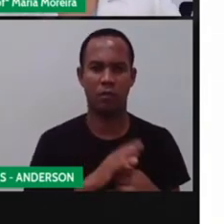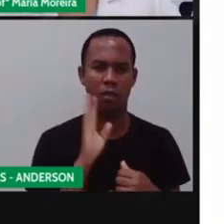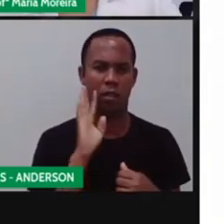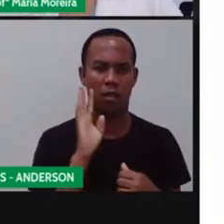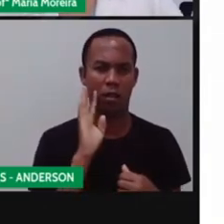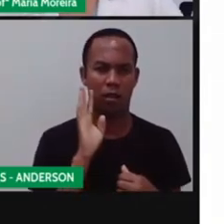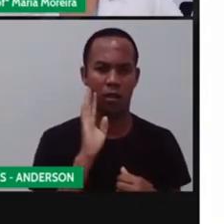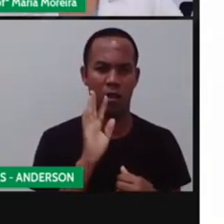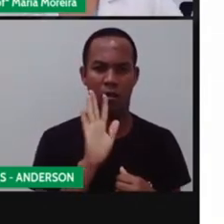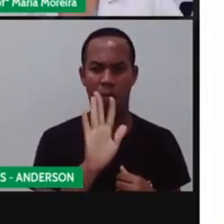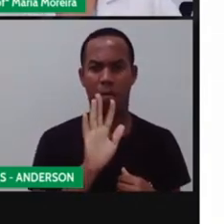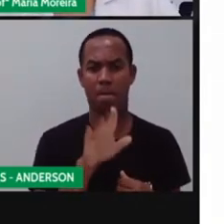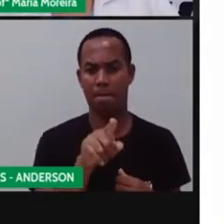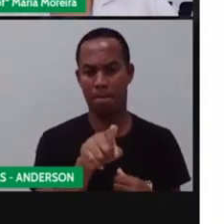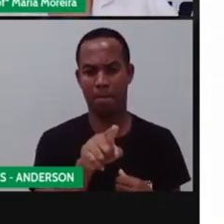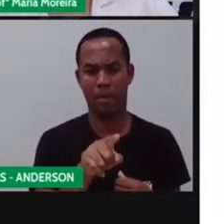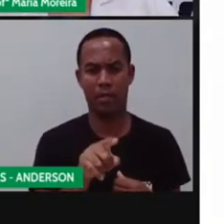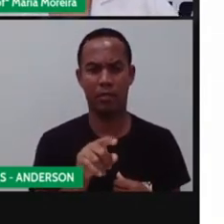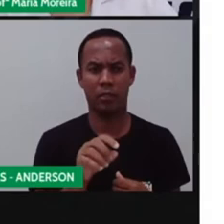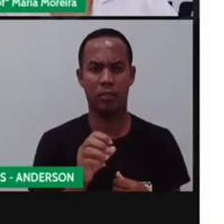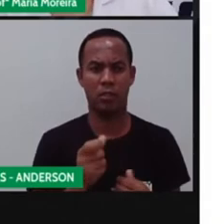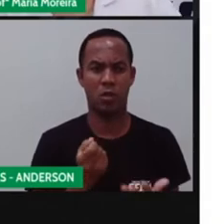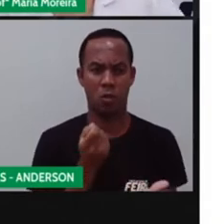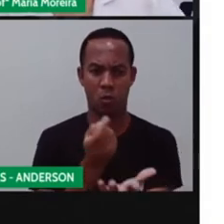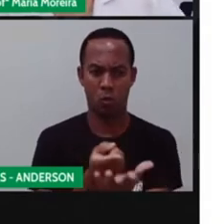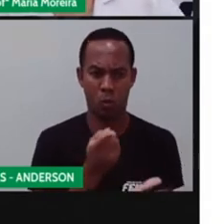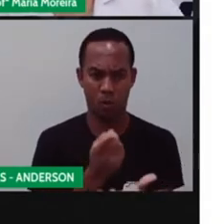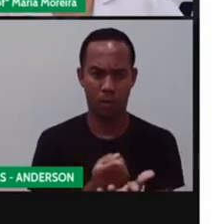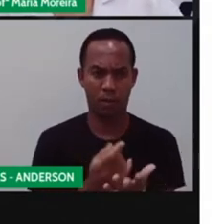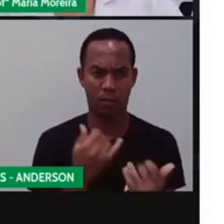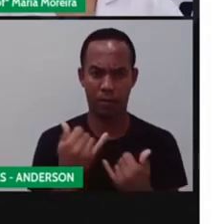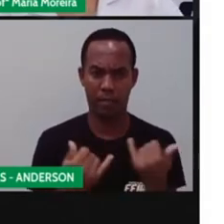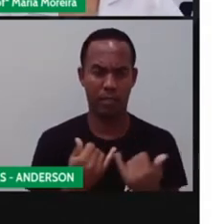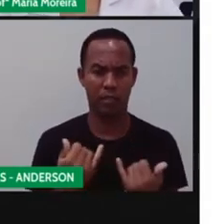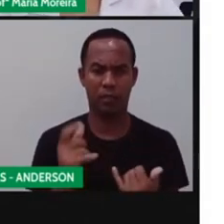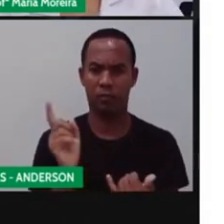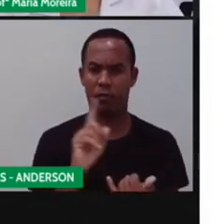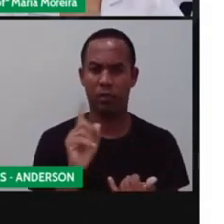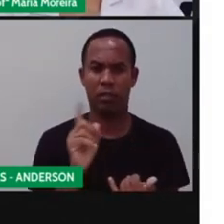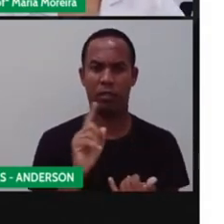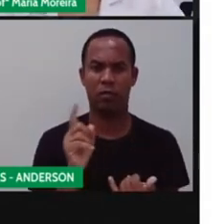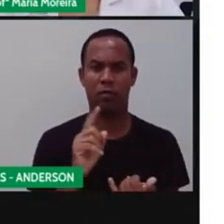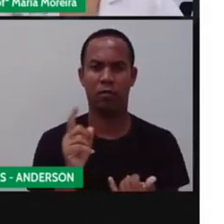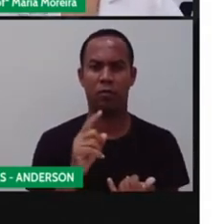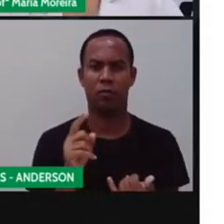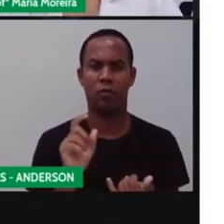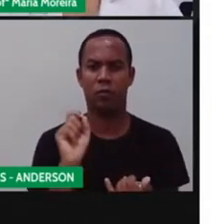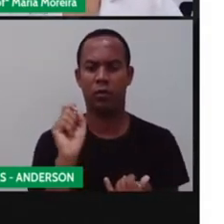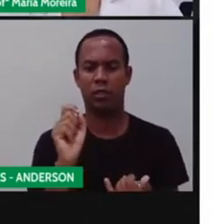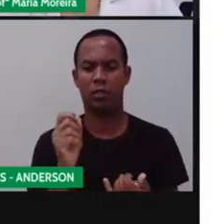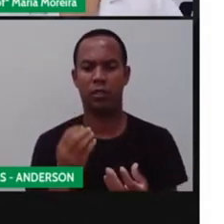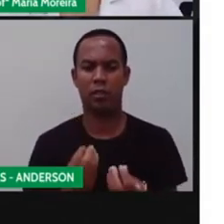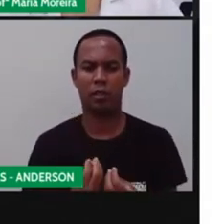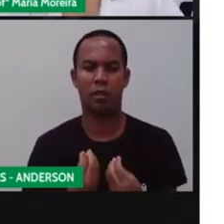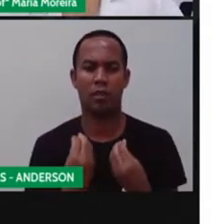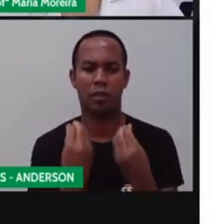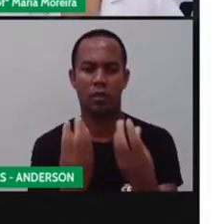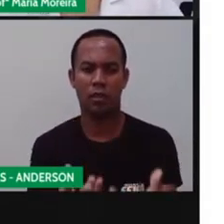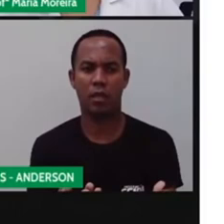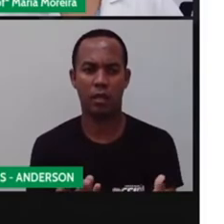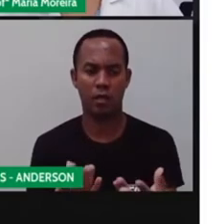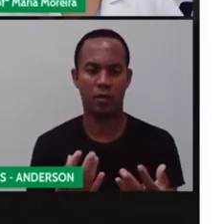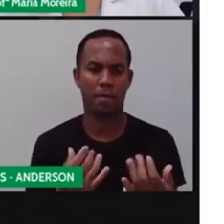publicitária? É. É sobre compra de brinquedo? Não. É uma campanha de quê? De arrecadação de brinquedos